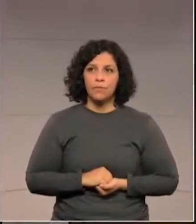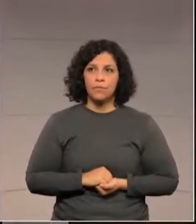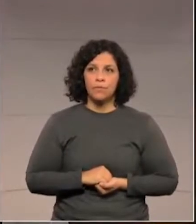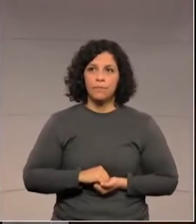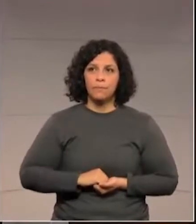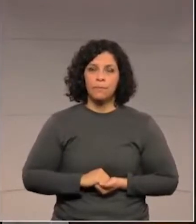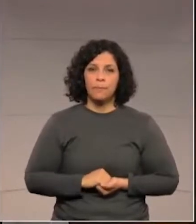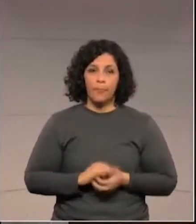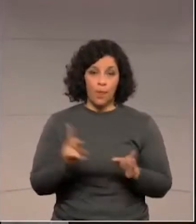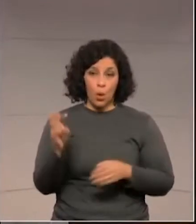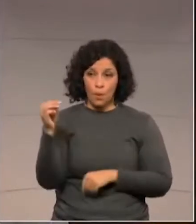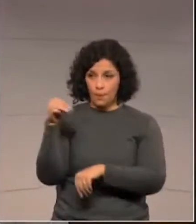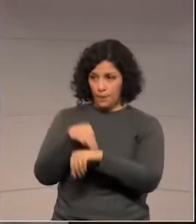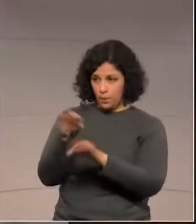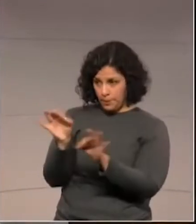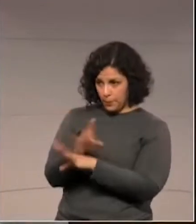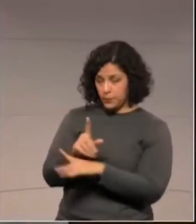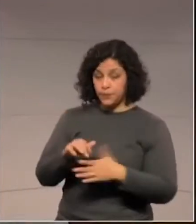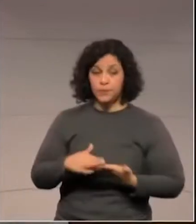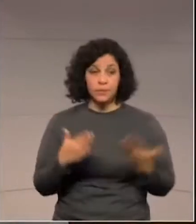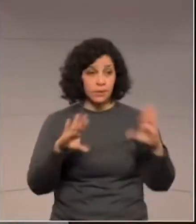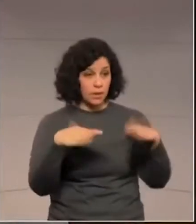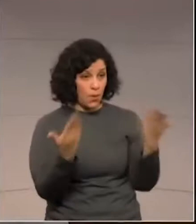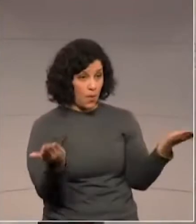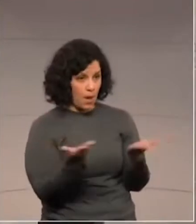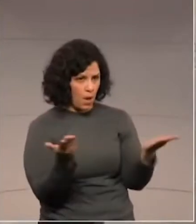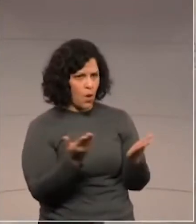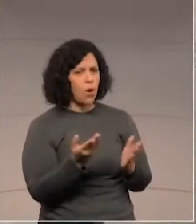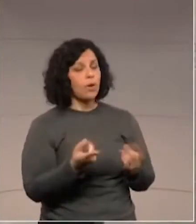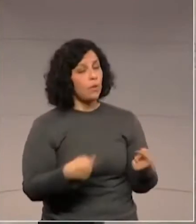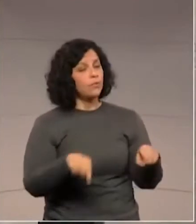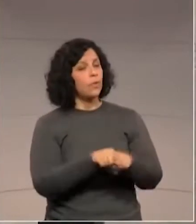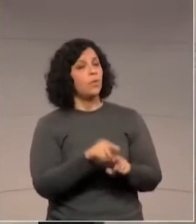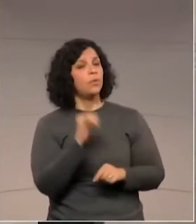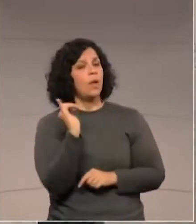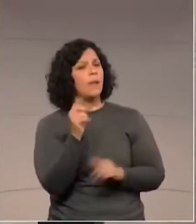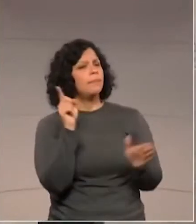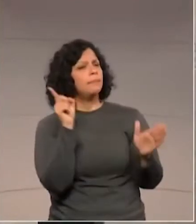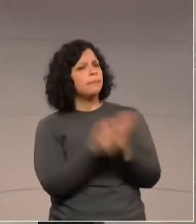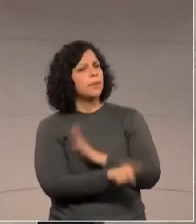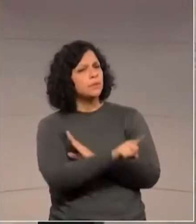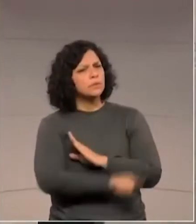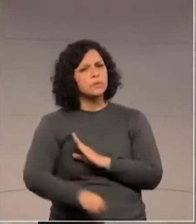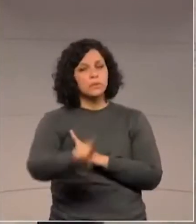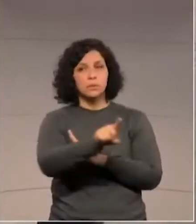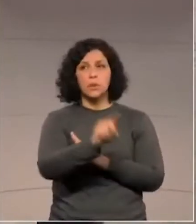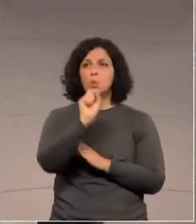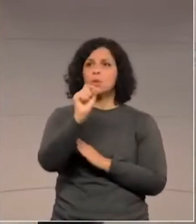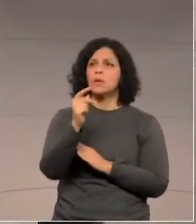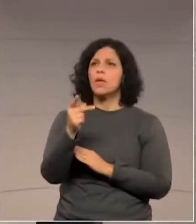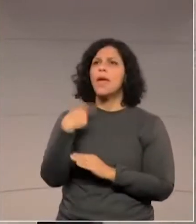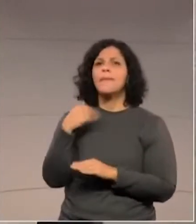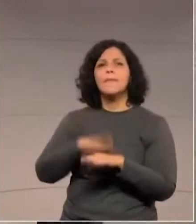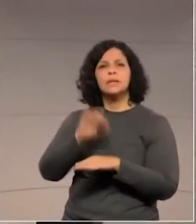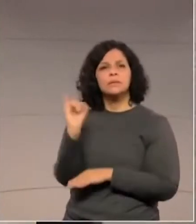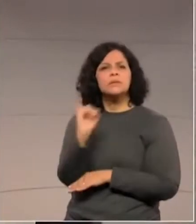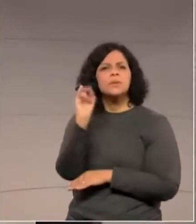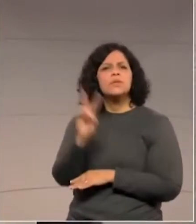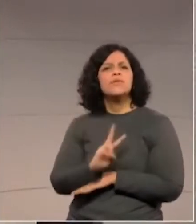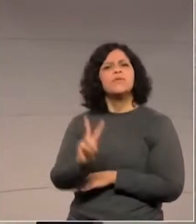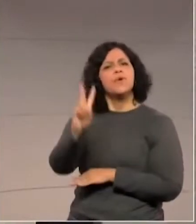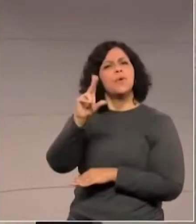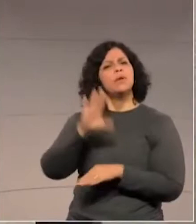É um minuto para concluir, deputada. Então, agora, eu volto a perguntar o que vale mais?